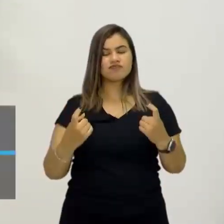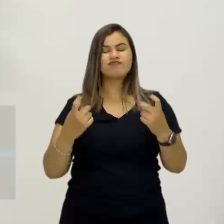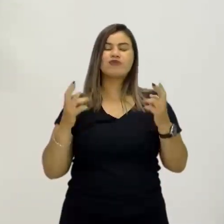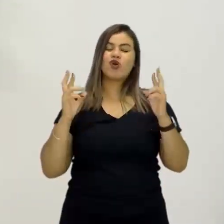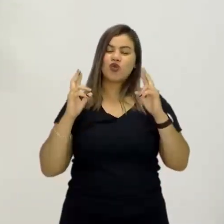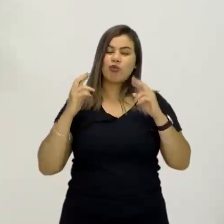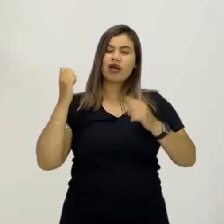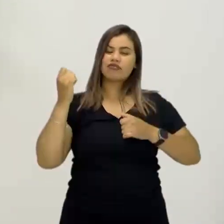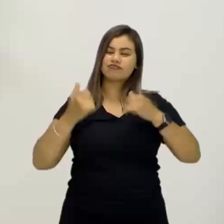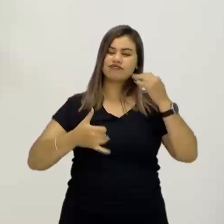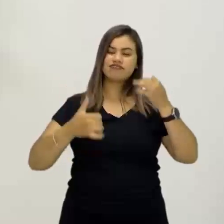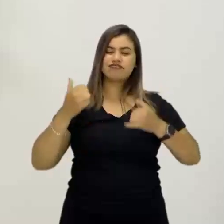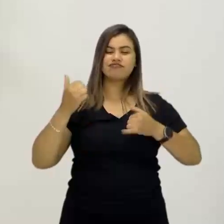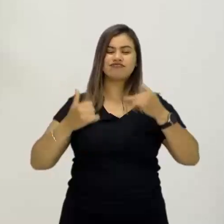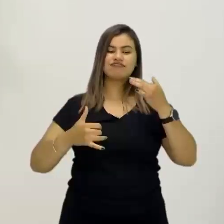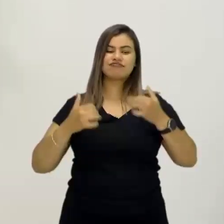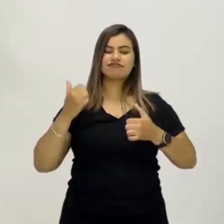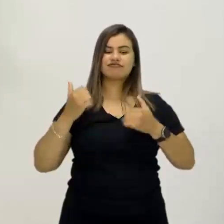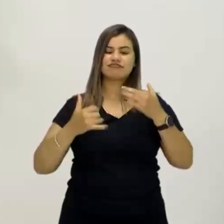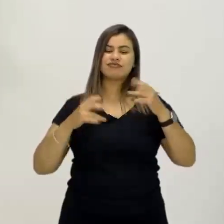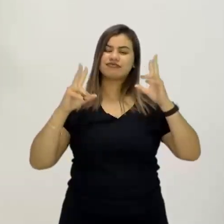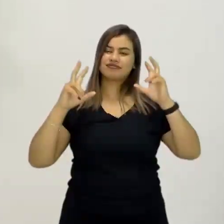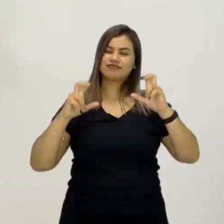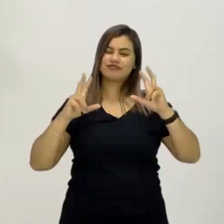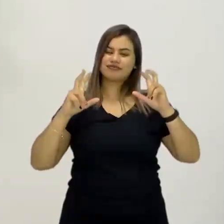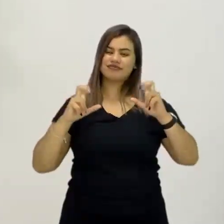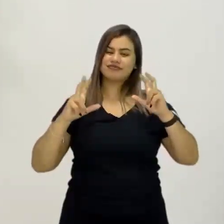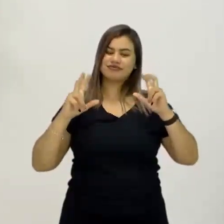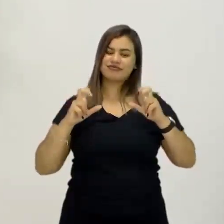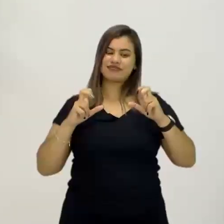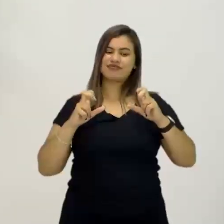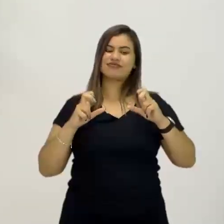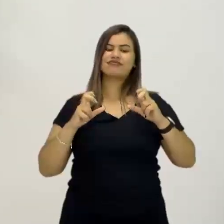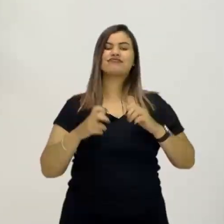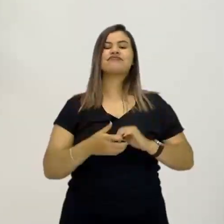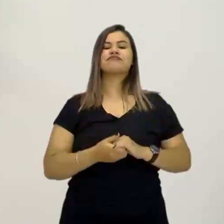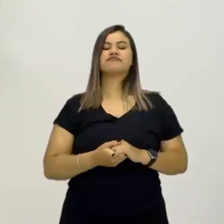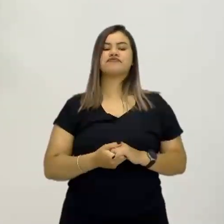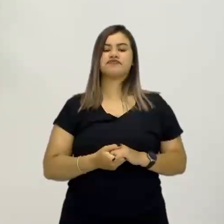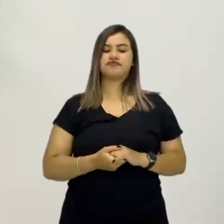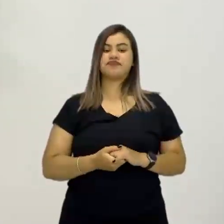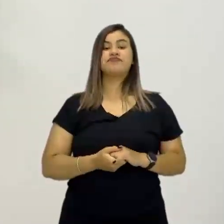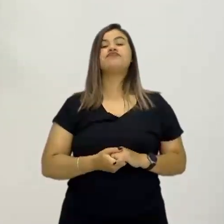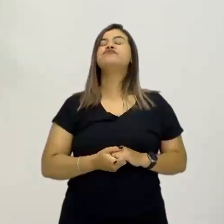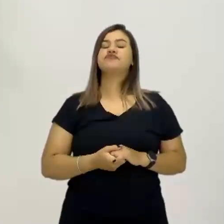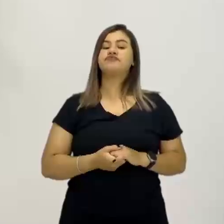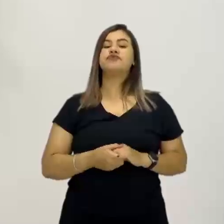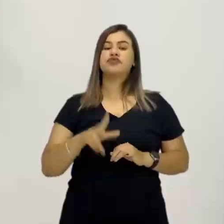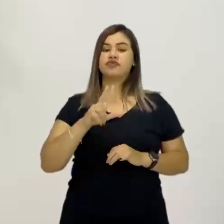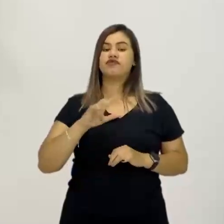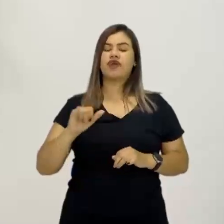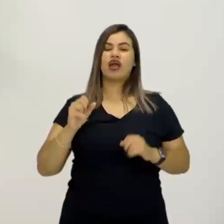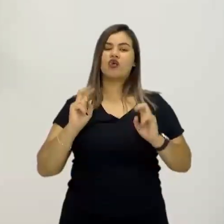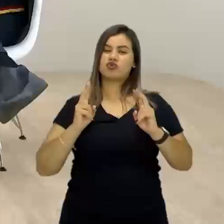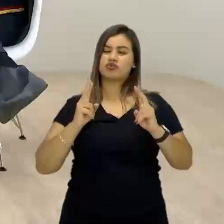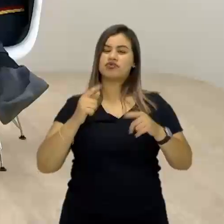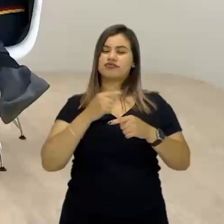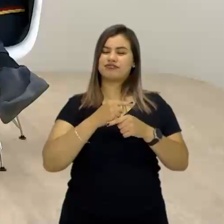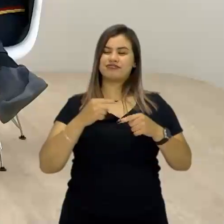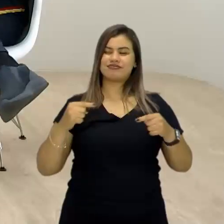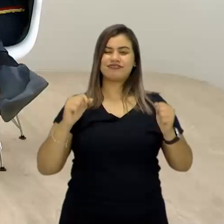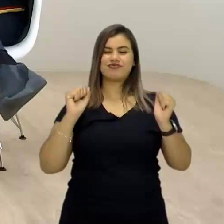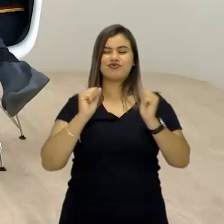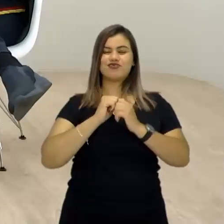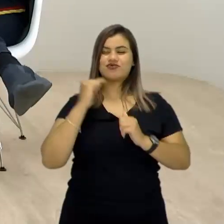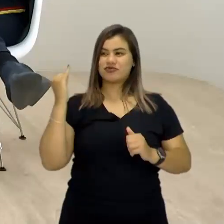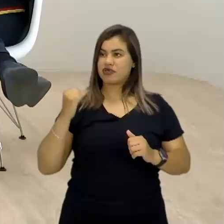explicado esse tema para vocês desse modo aí e vai continuar a semana que vem, se não me engano, com a Jennifer. Você